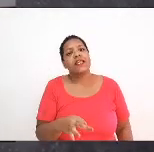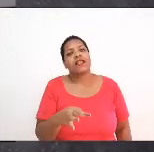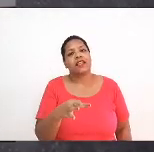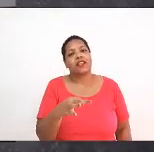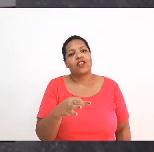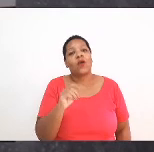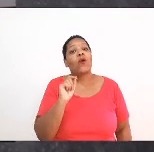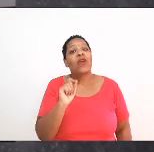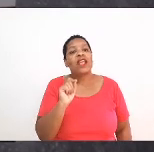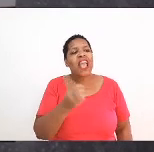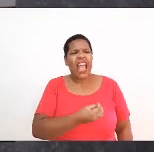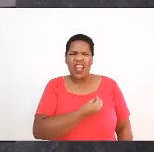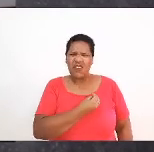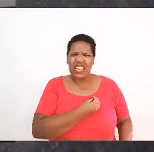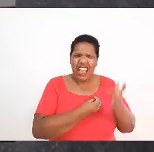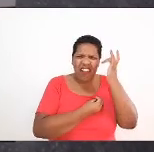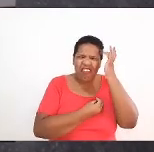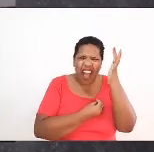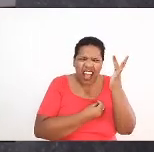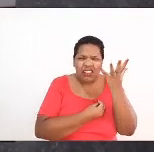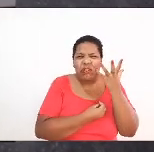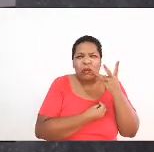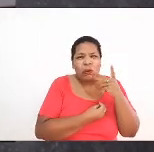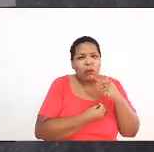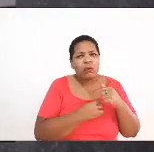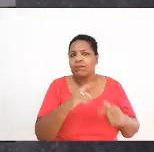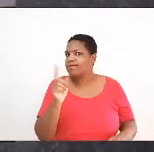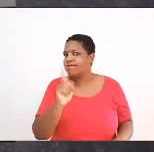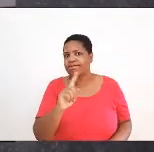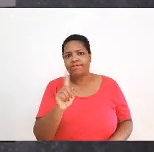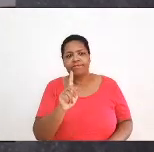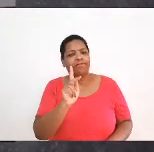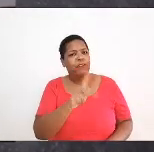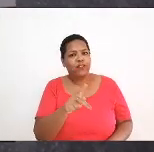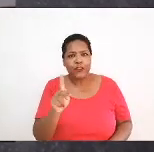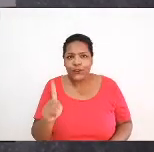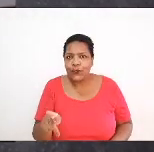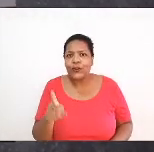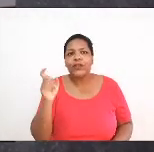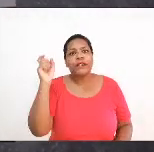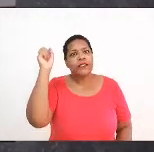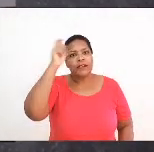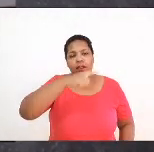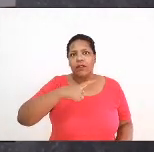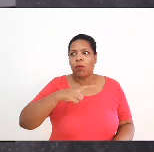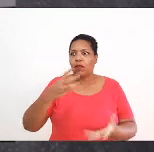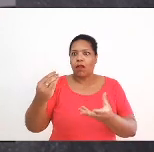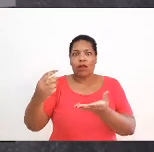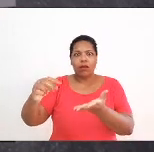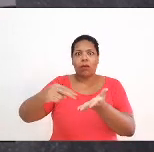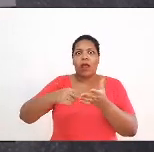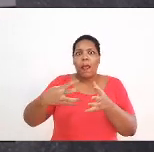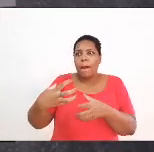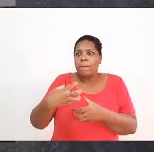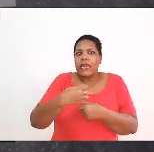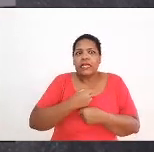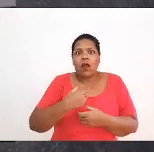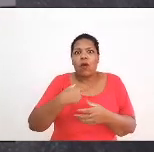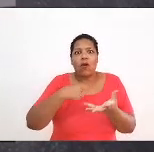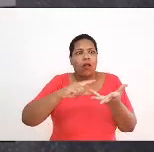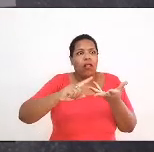fácil para quem está na docência com tantas demandas, tantas pressões, com tantas